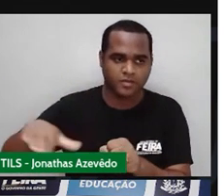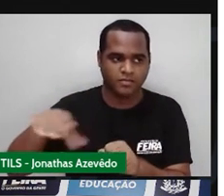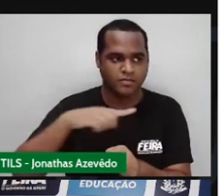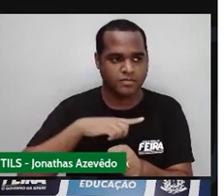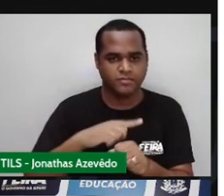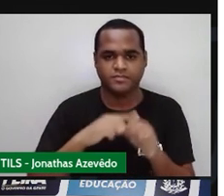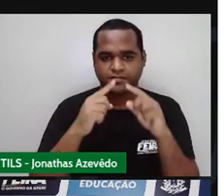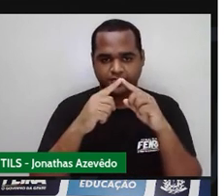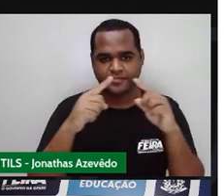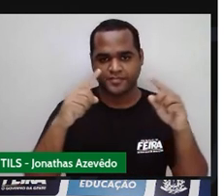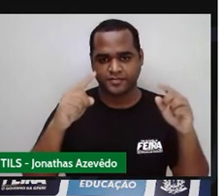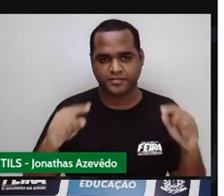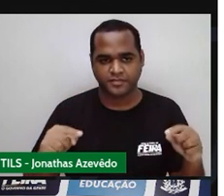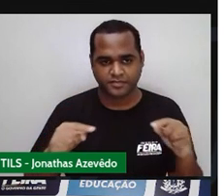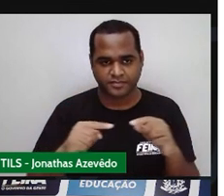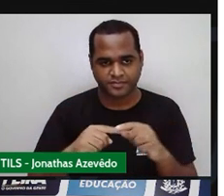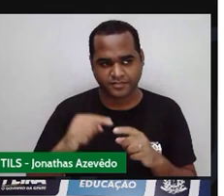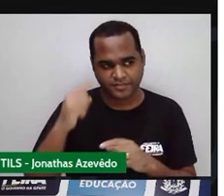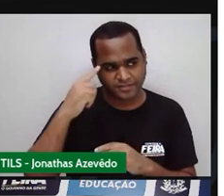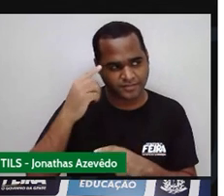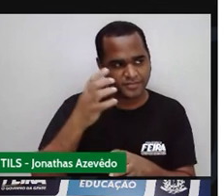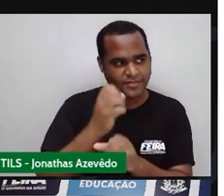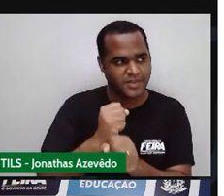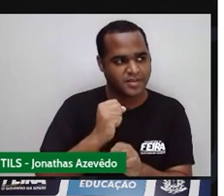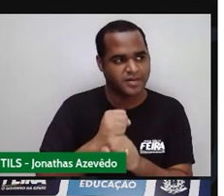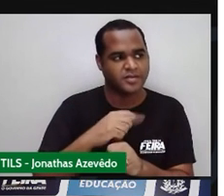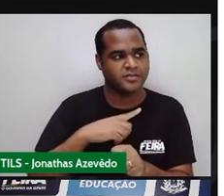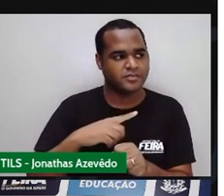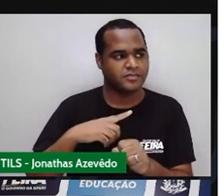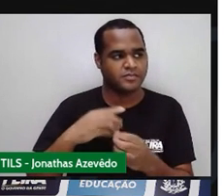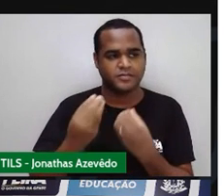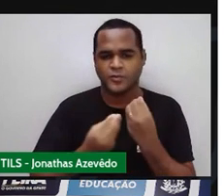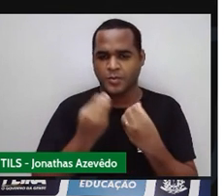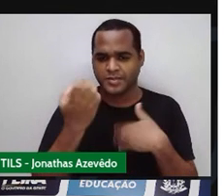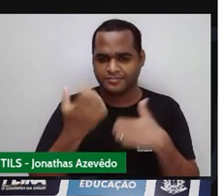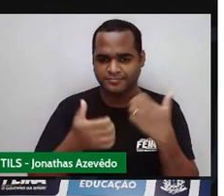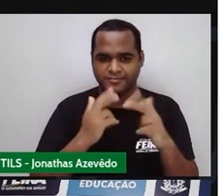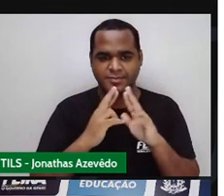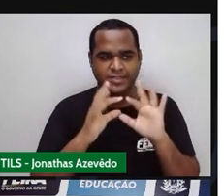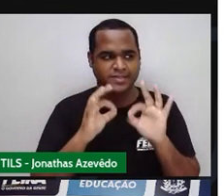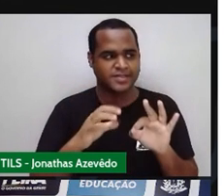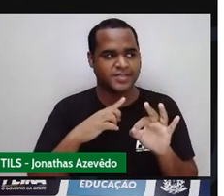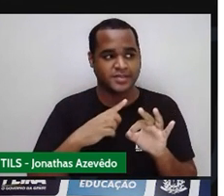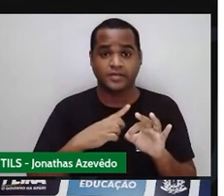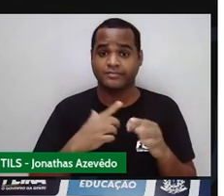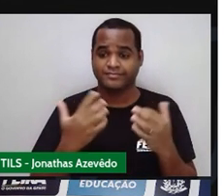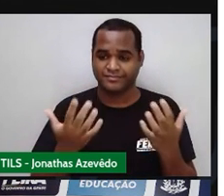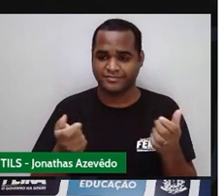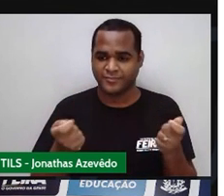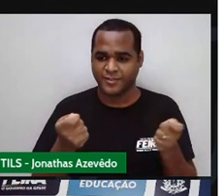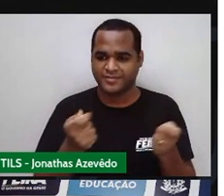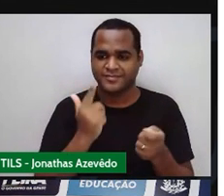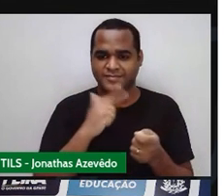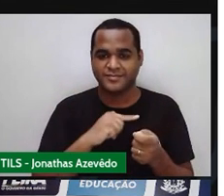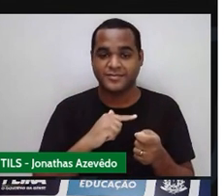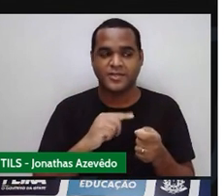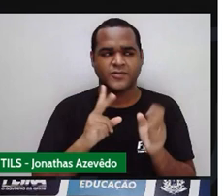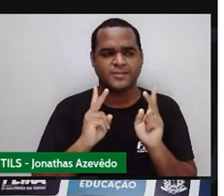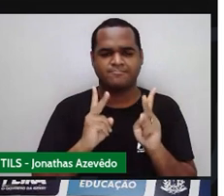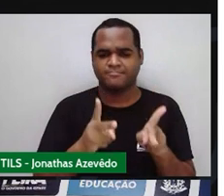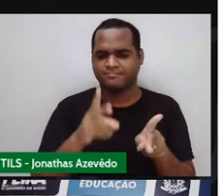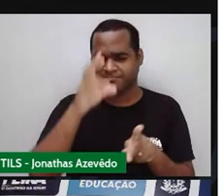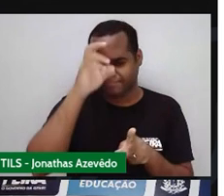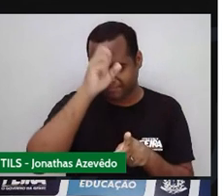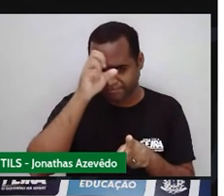como se faz o cálculo da área de um trapézio. Certo? Continua aprendendo.